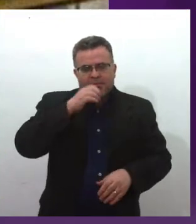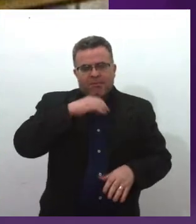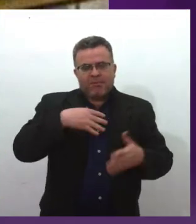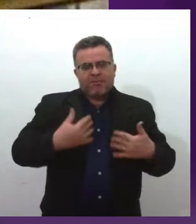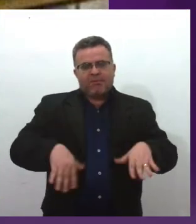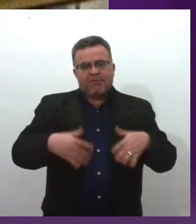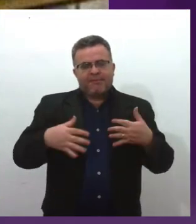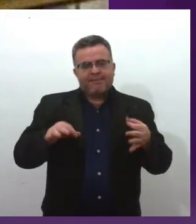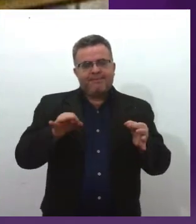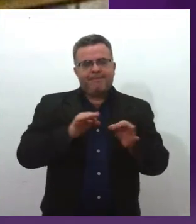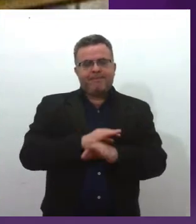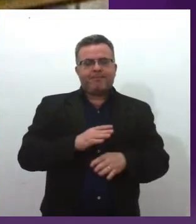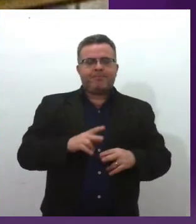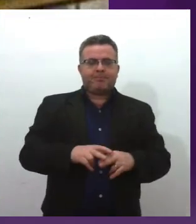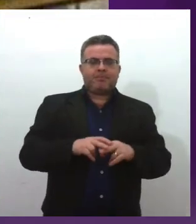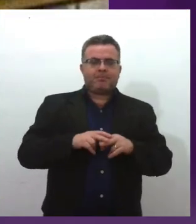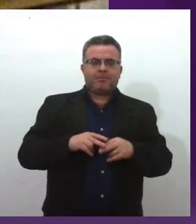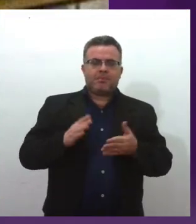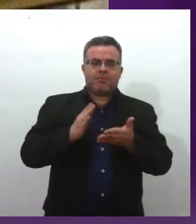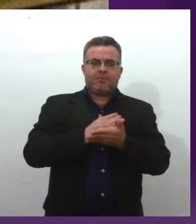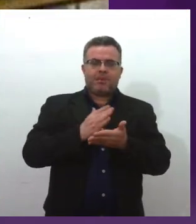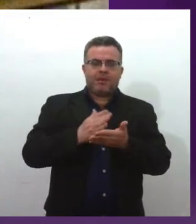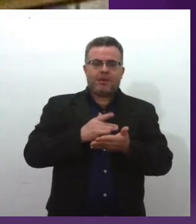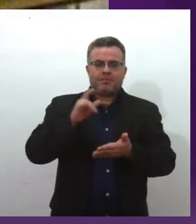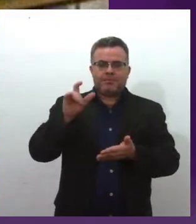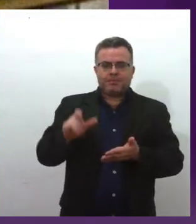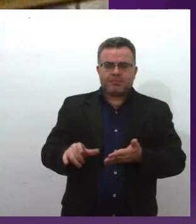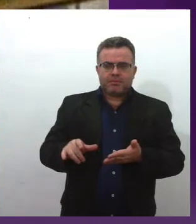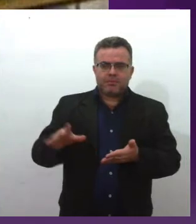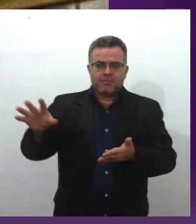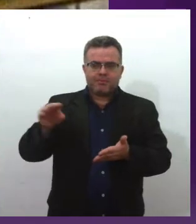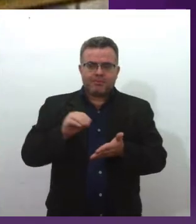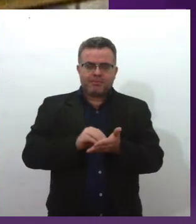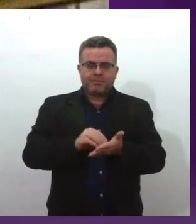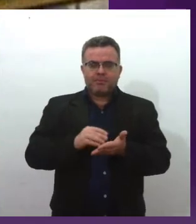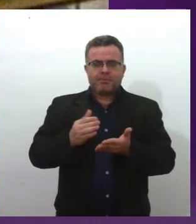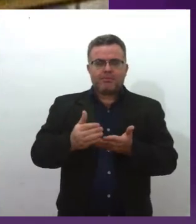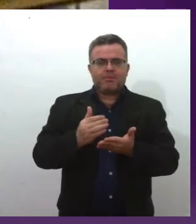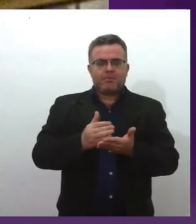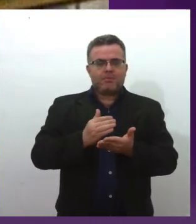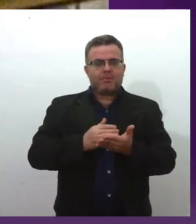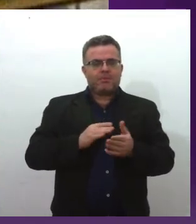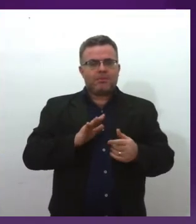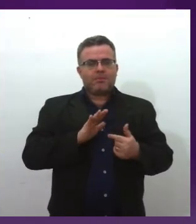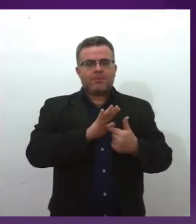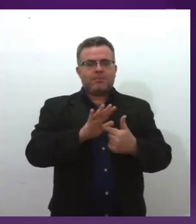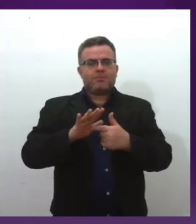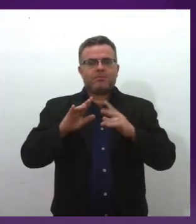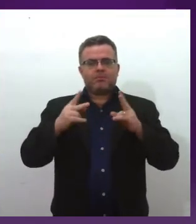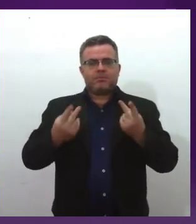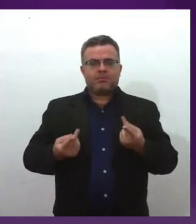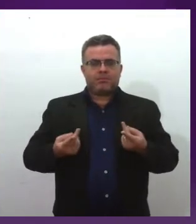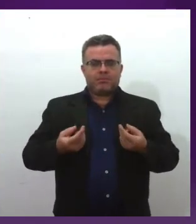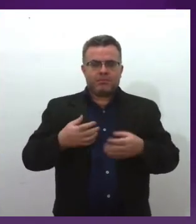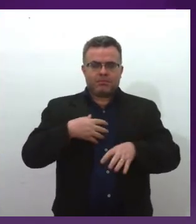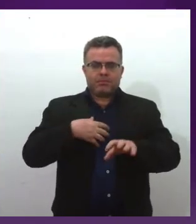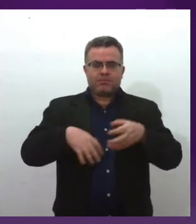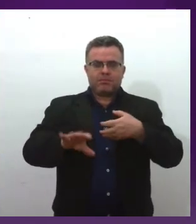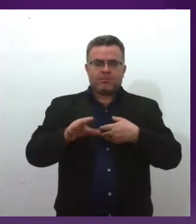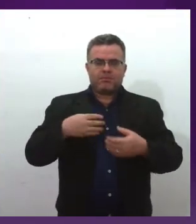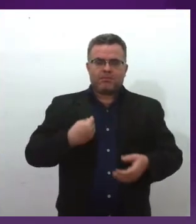queria que o livro da Antonieta trouxesse uma humanização da existência dela,